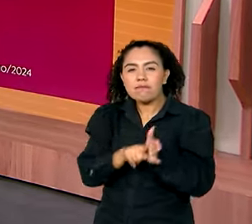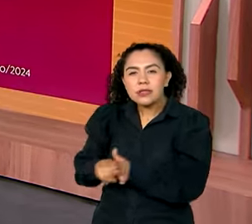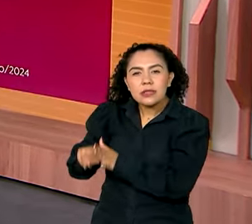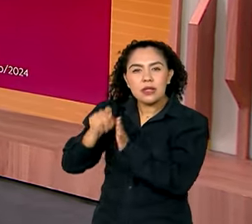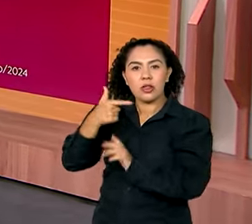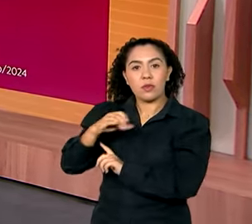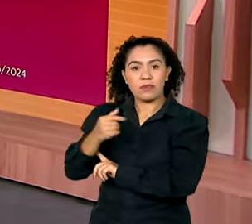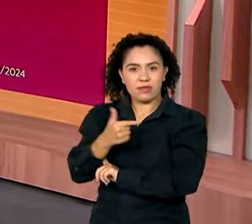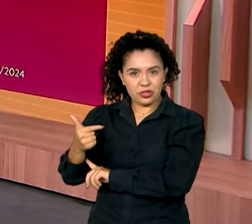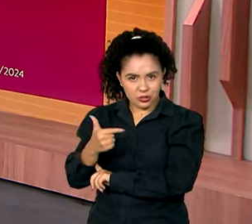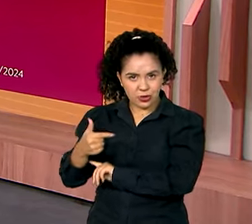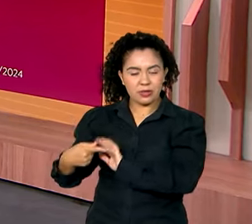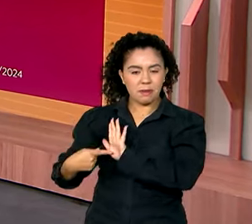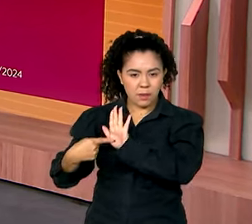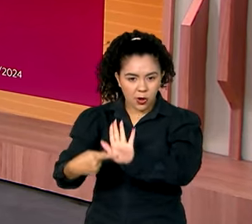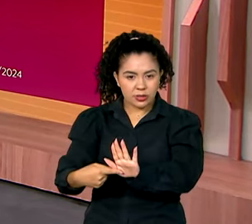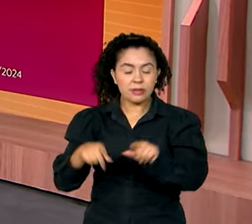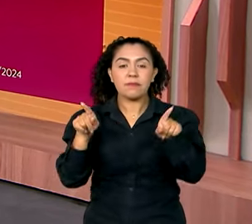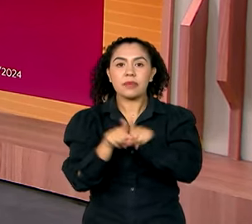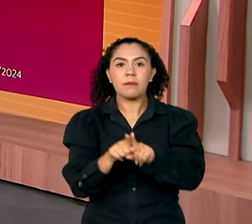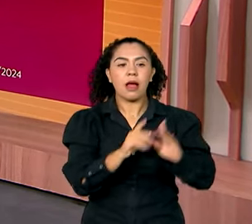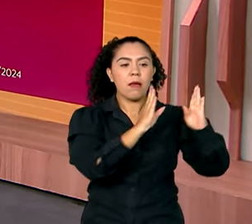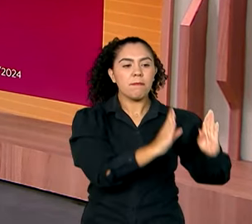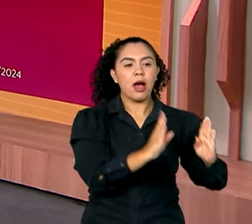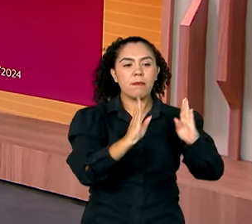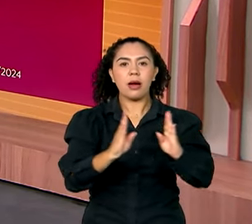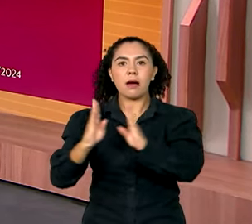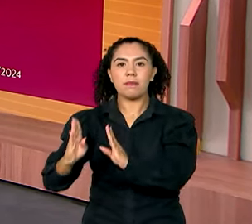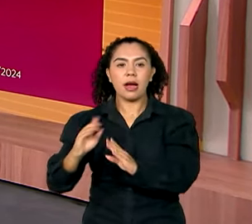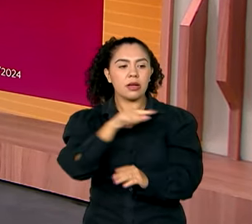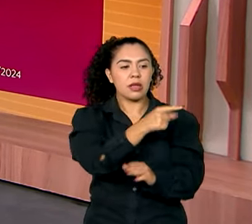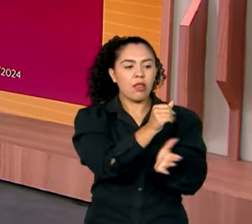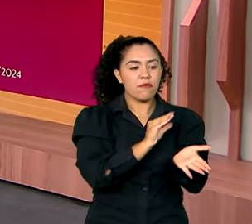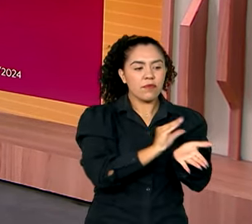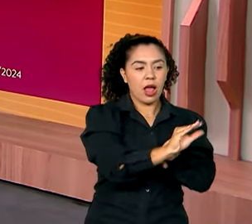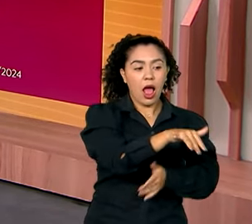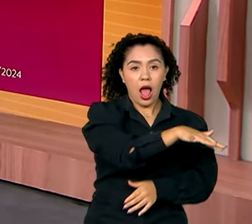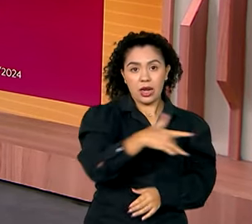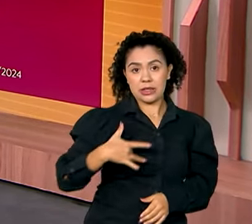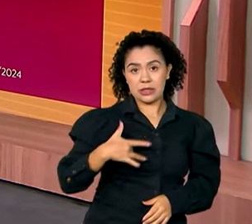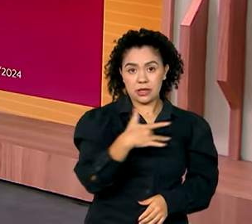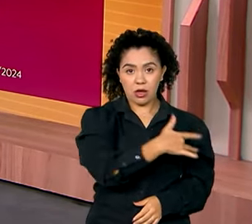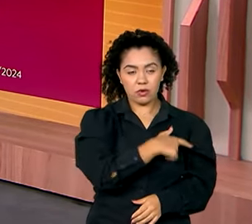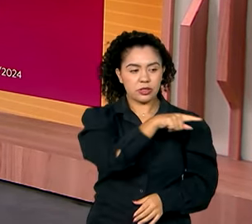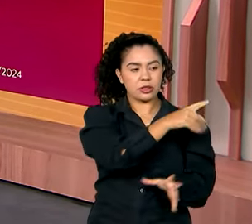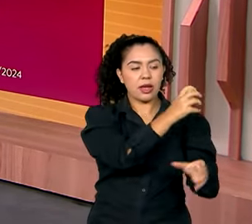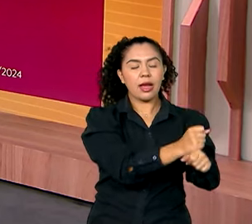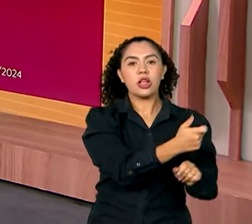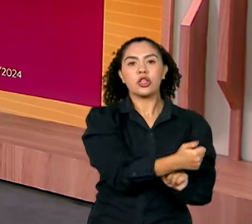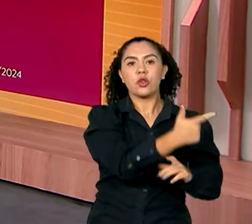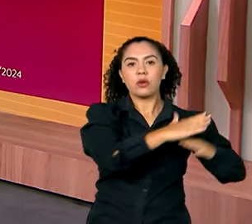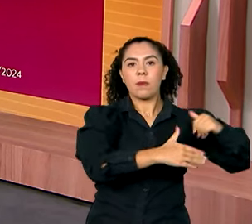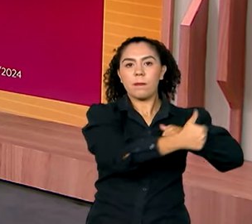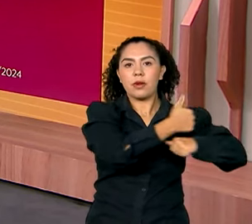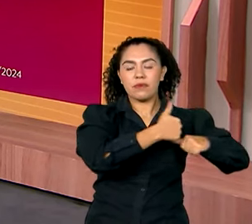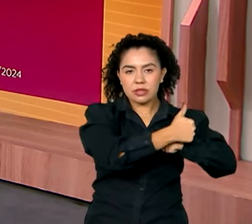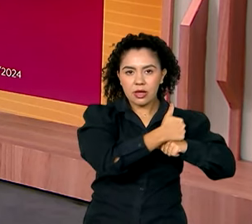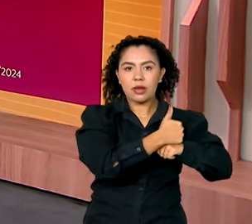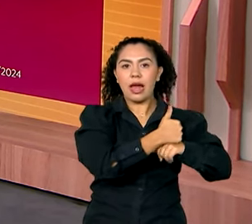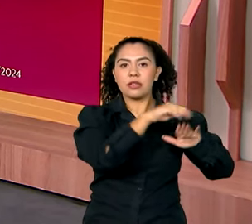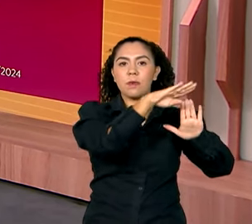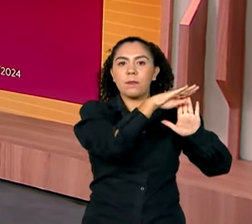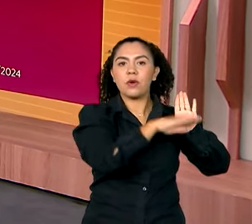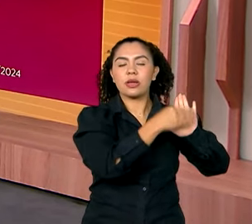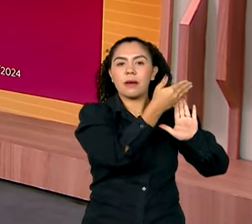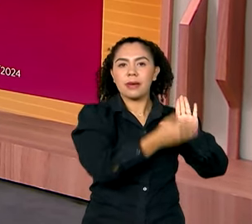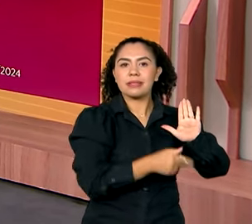Vamos ver agora as ações federais no município. área de saúde, Formosa conta com 12 profissionais do Mais Médico em atuação em